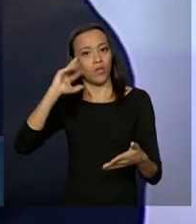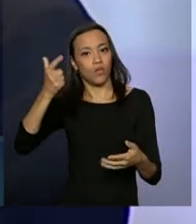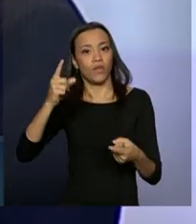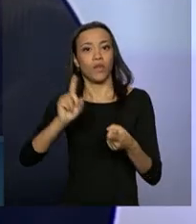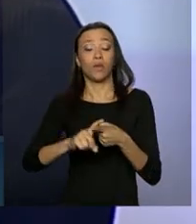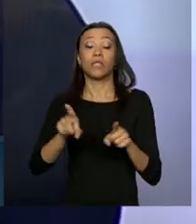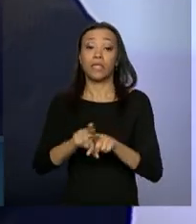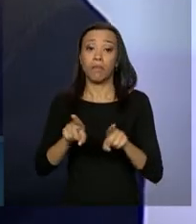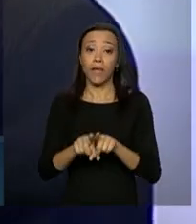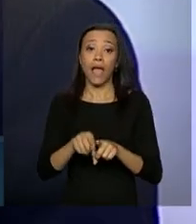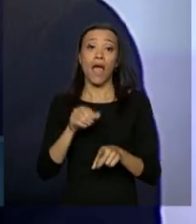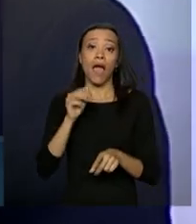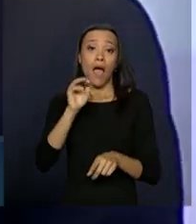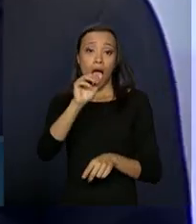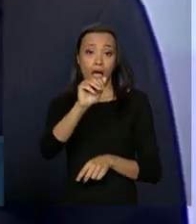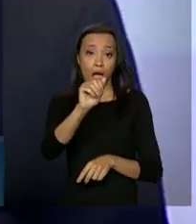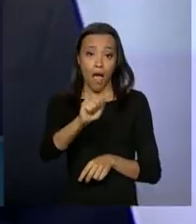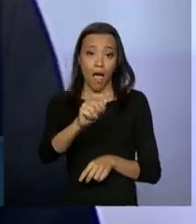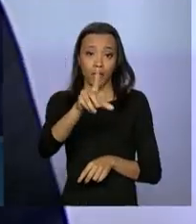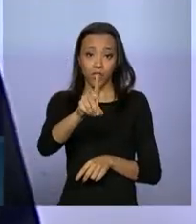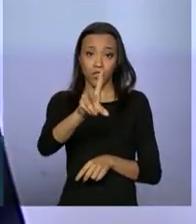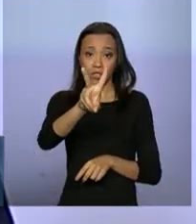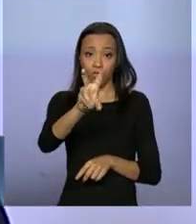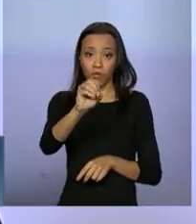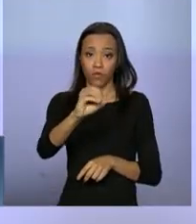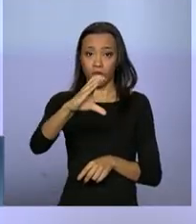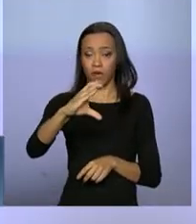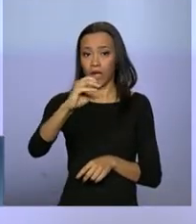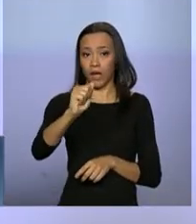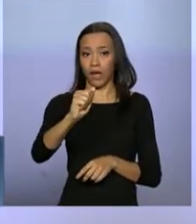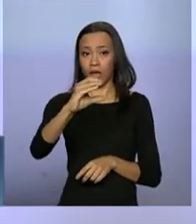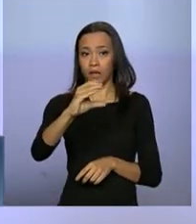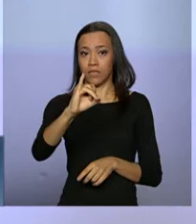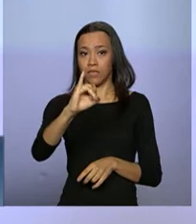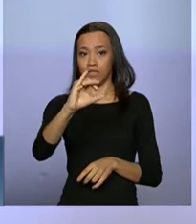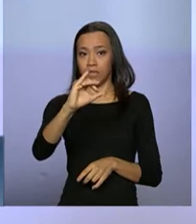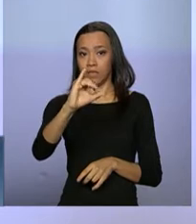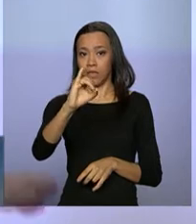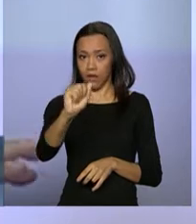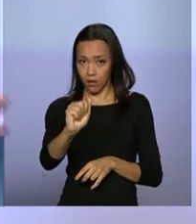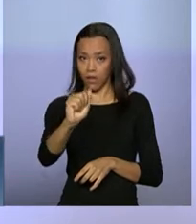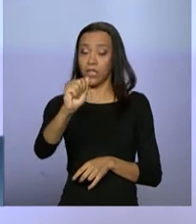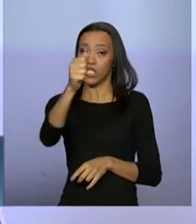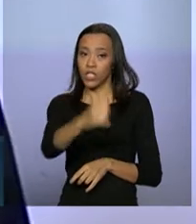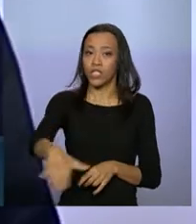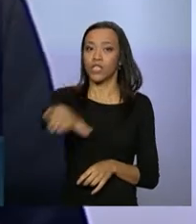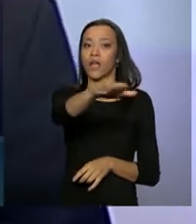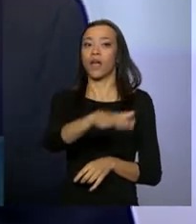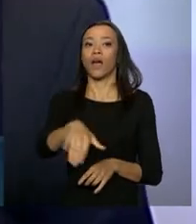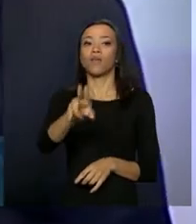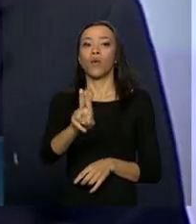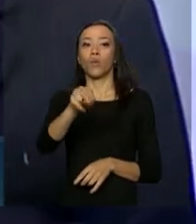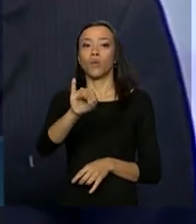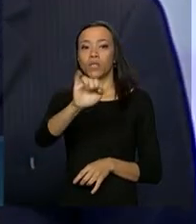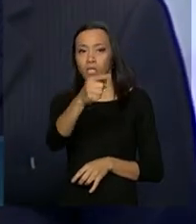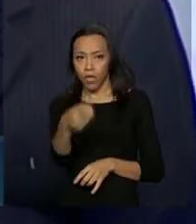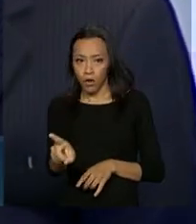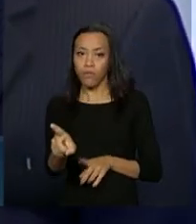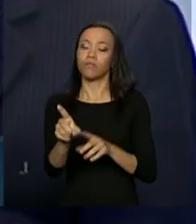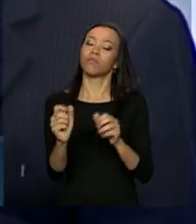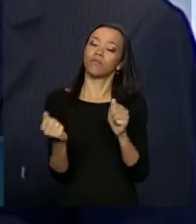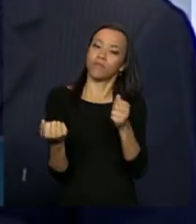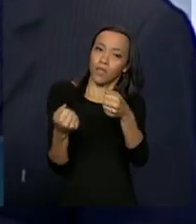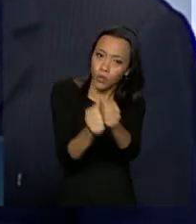-Geral da União encaminhará ao Supremo o pedido de revogação da medida.